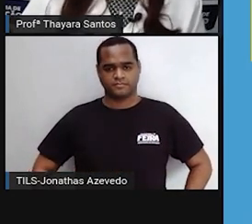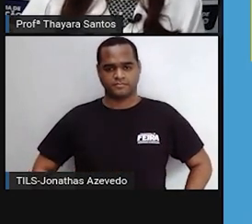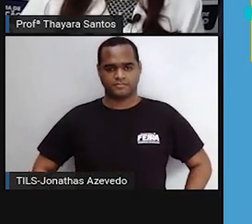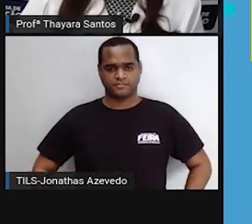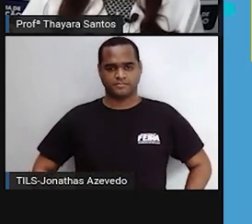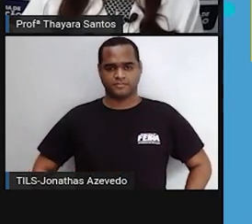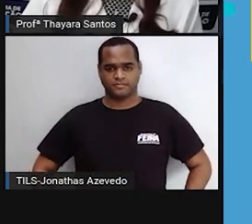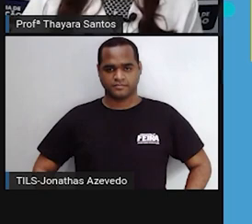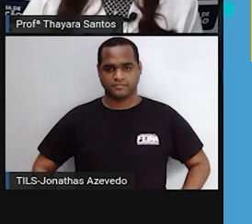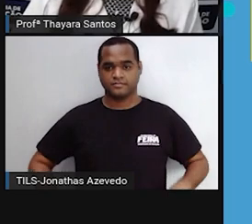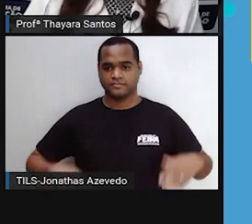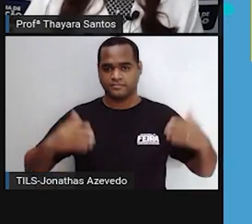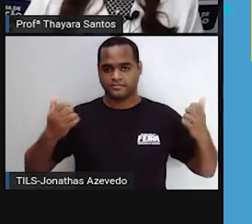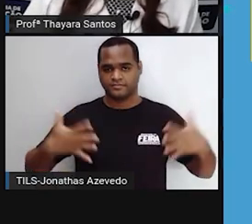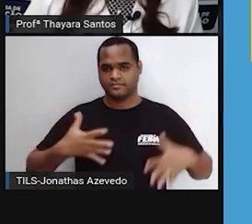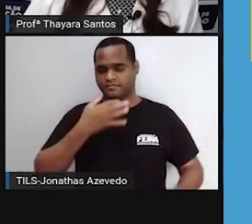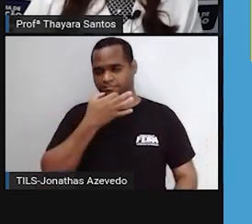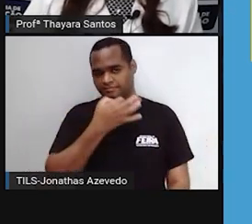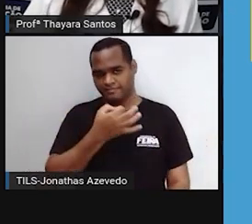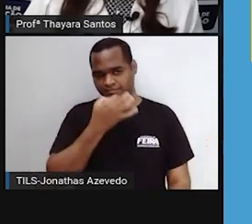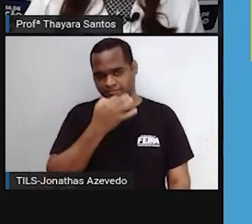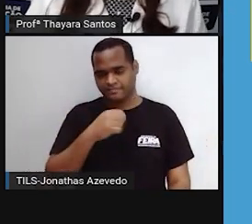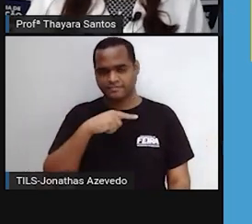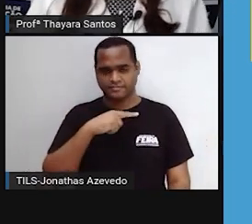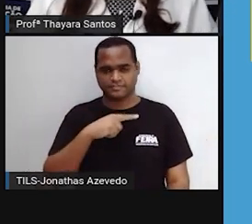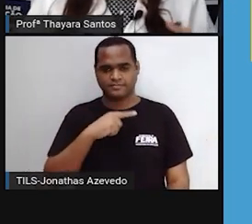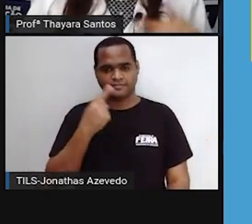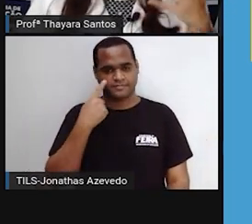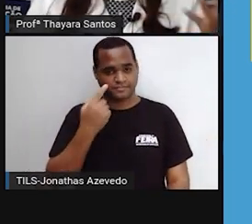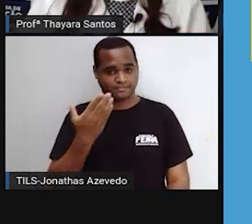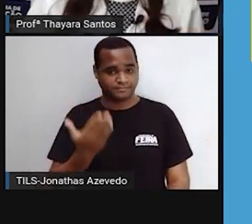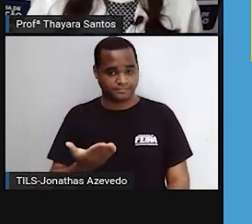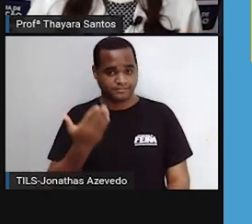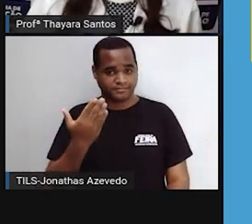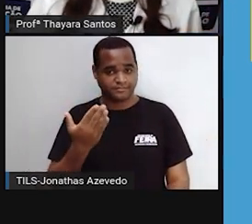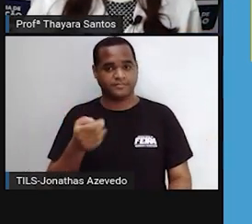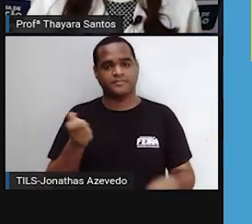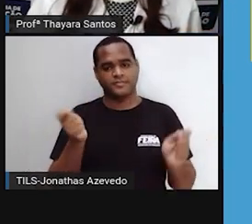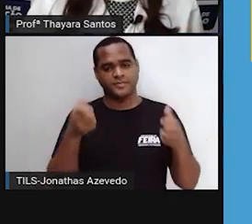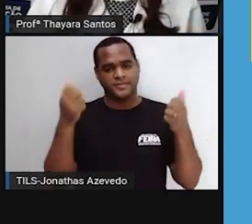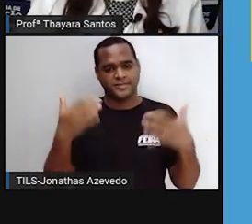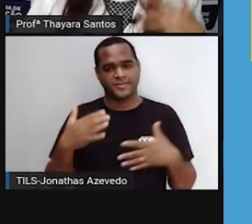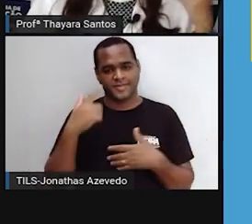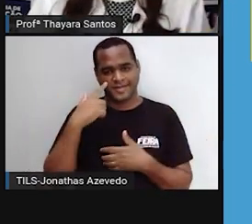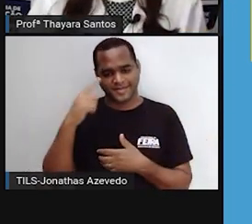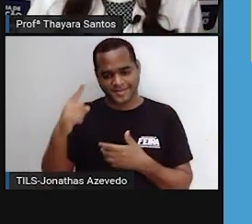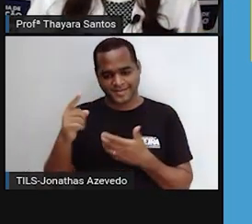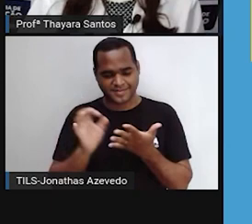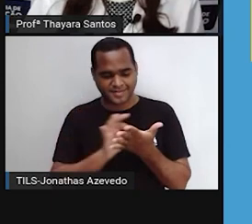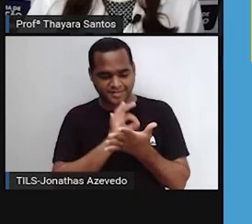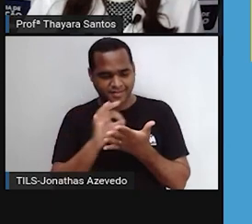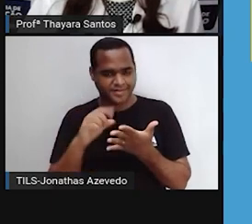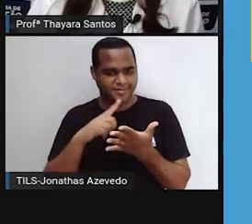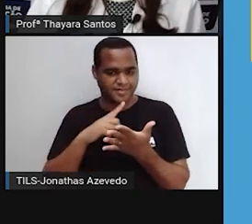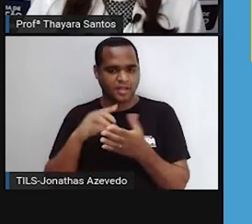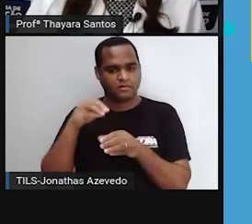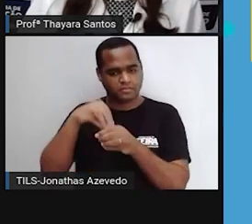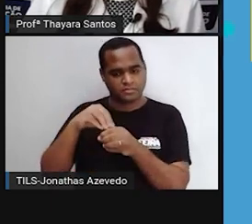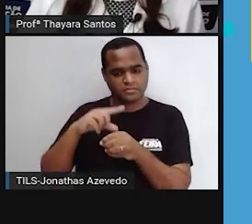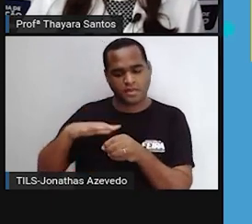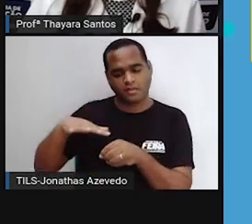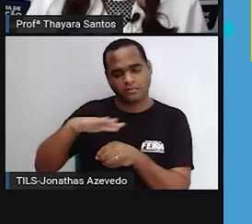Hoje, trouxe uma dica para vocês. Já que a gente está aqui falando sobre células, sobre organelas celulares,